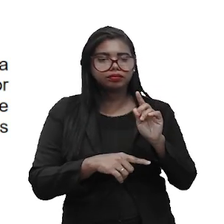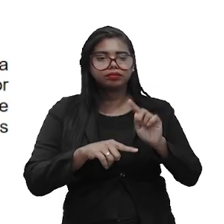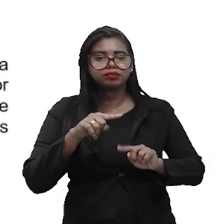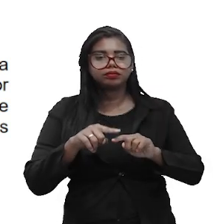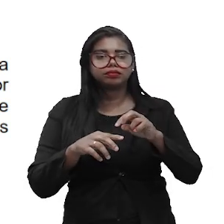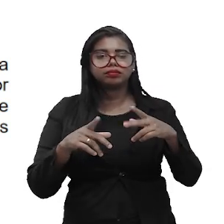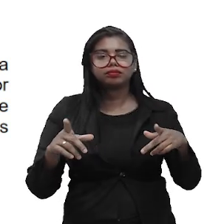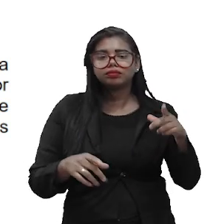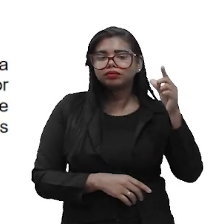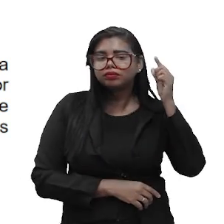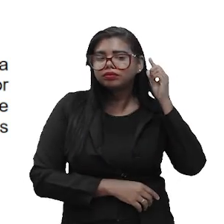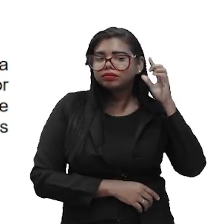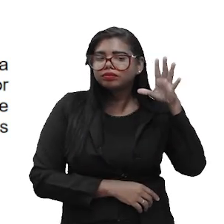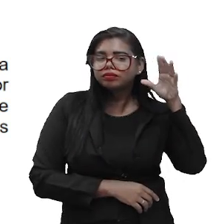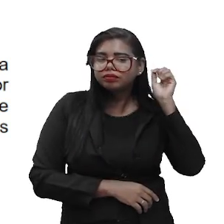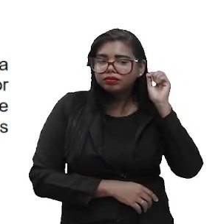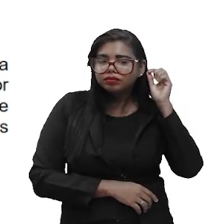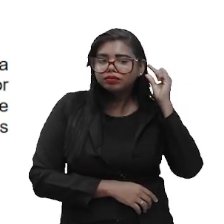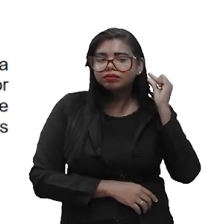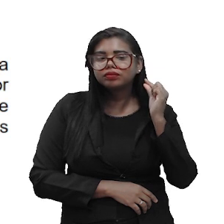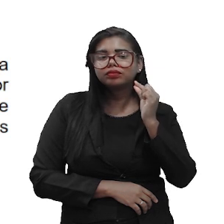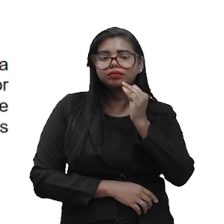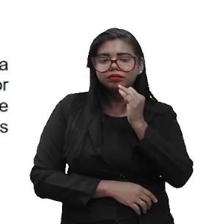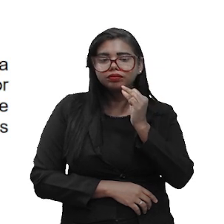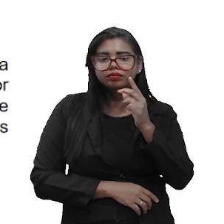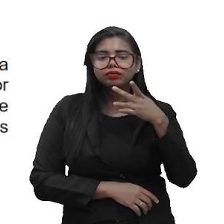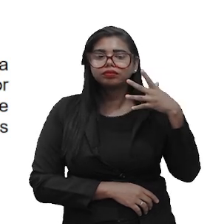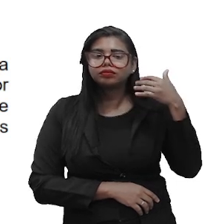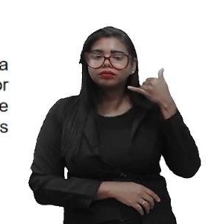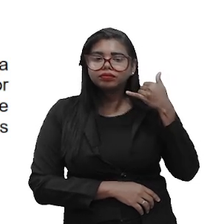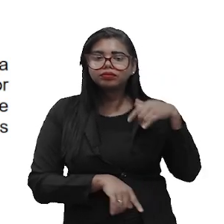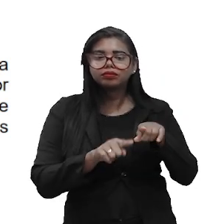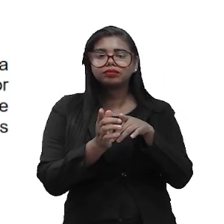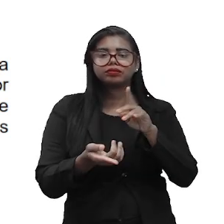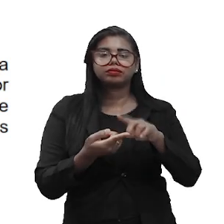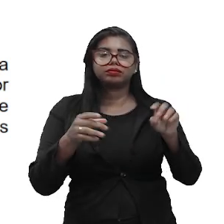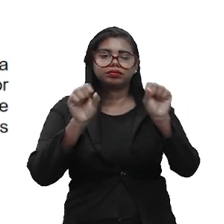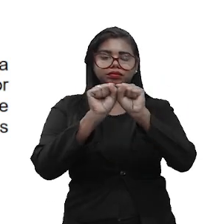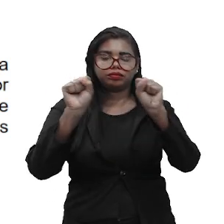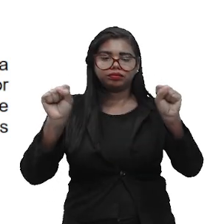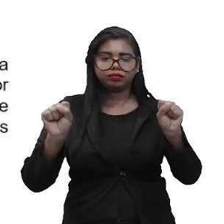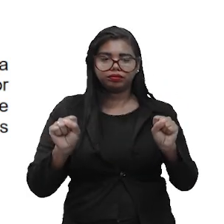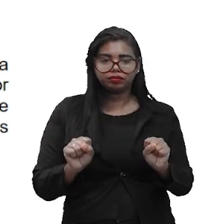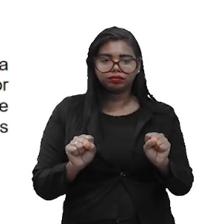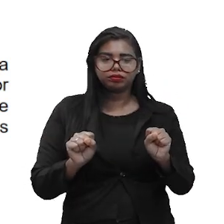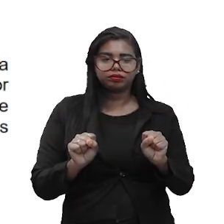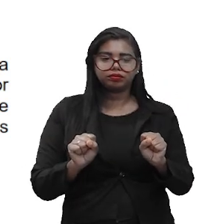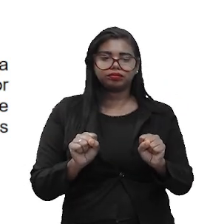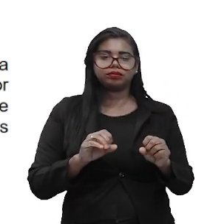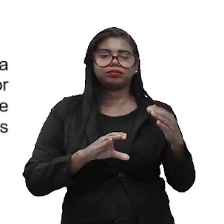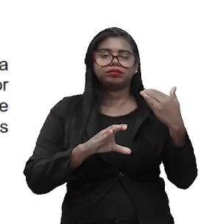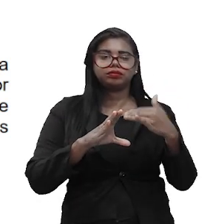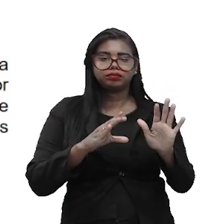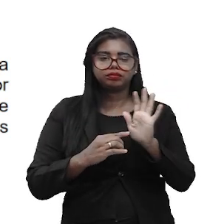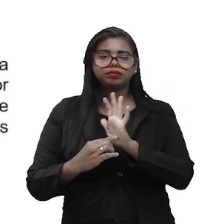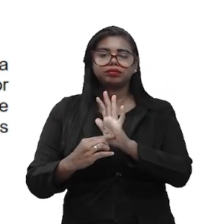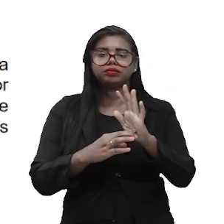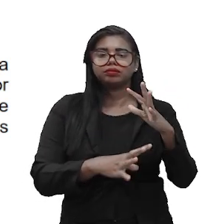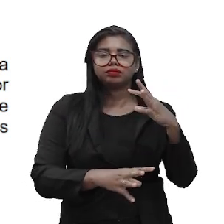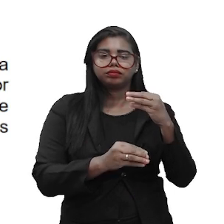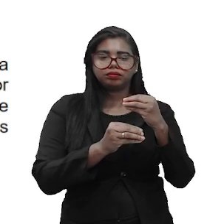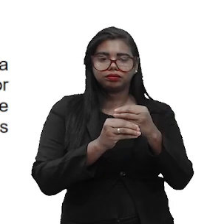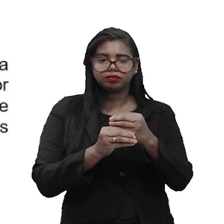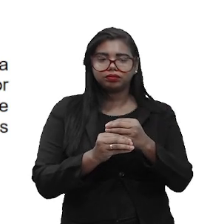audição, escuta, fala telefônica e sistemas informatizados ou